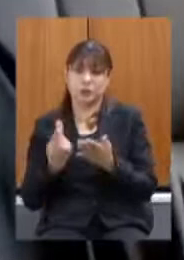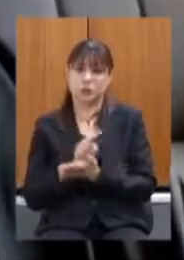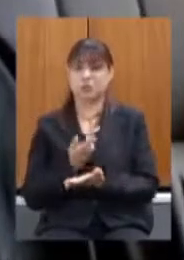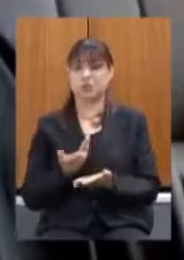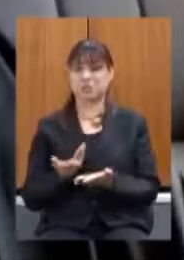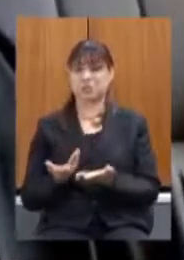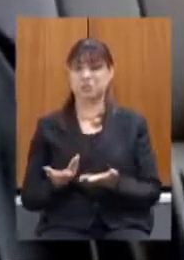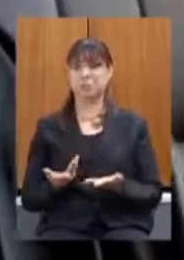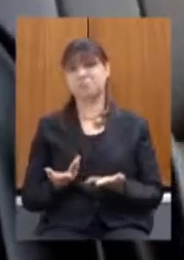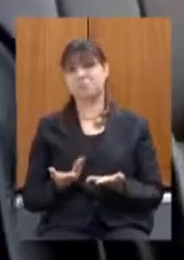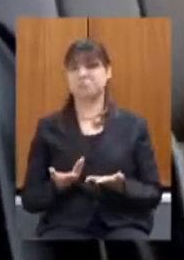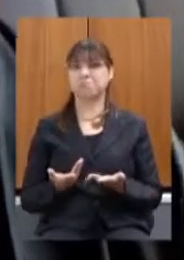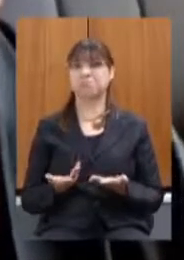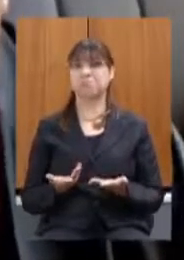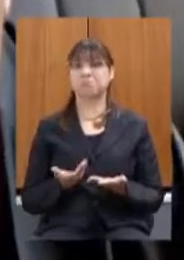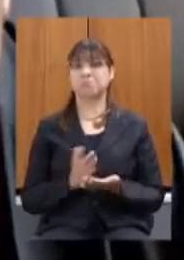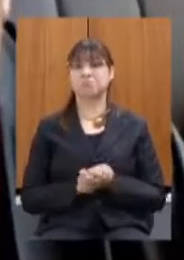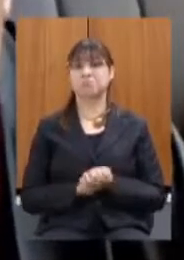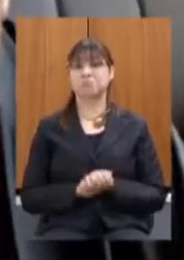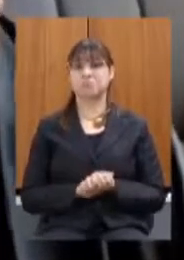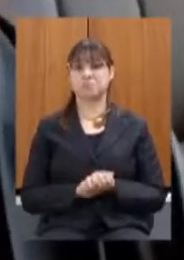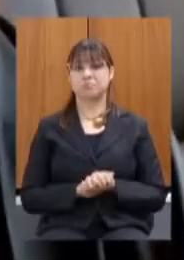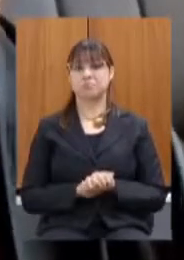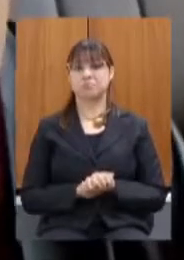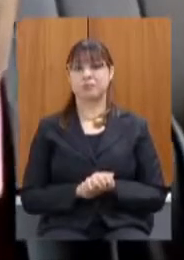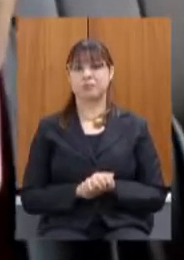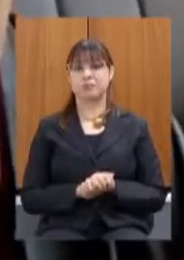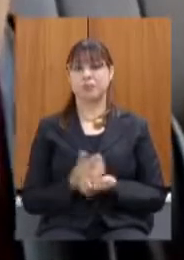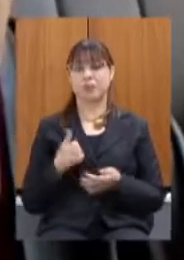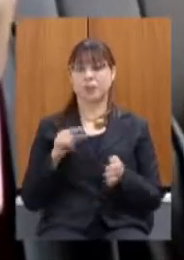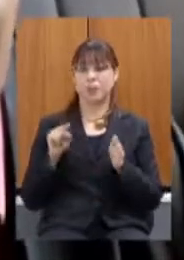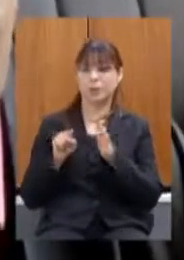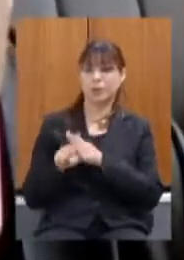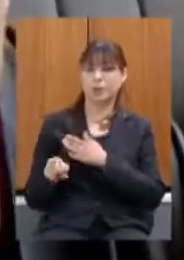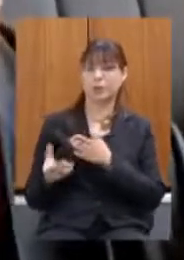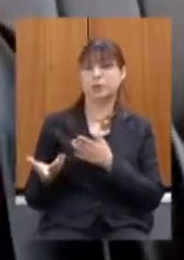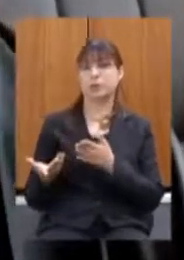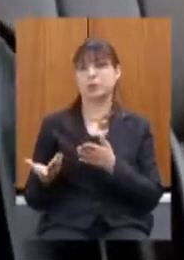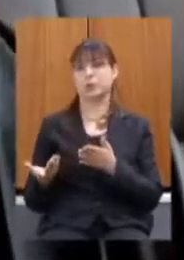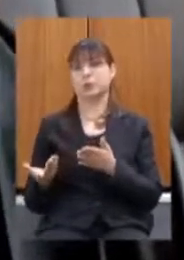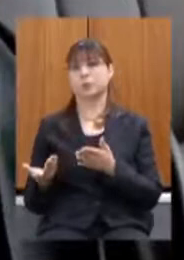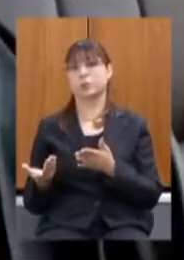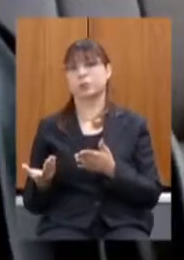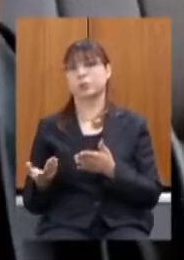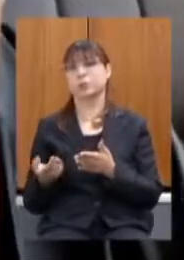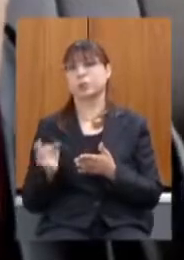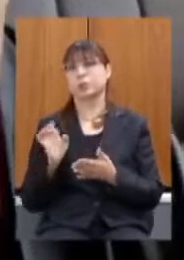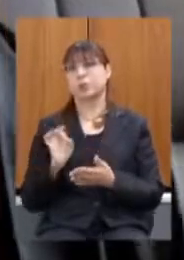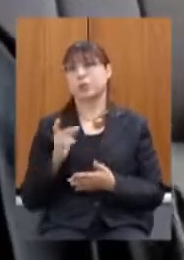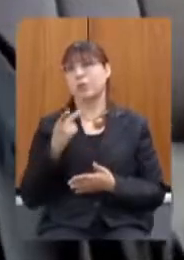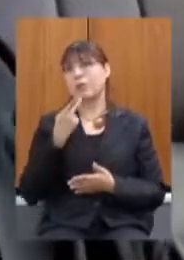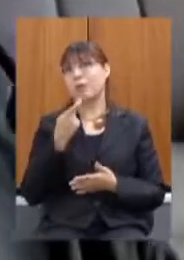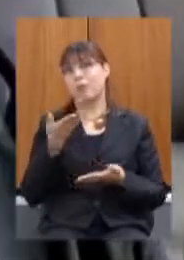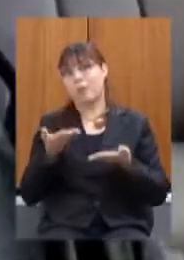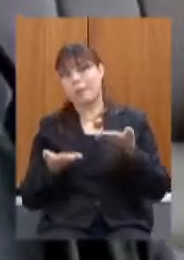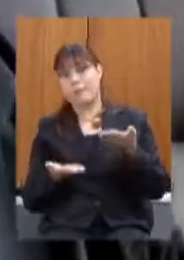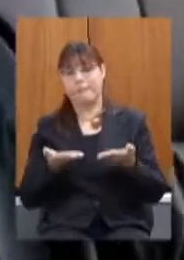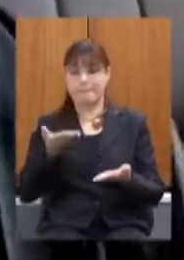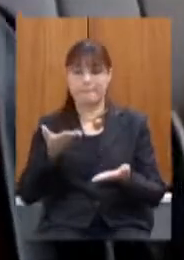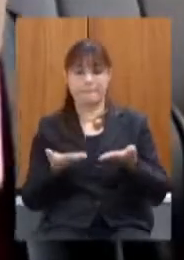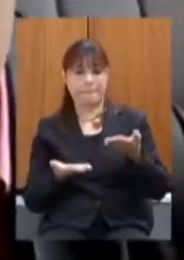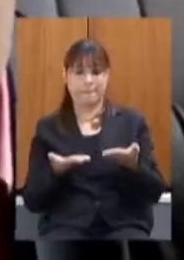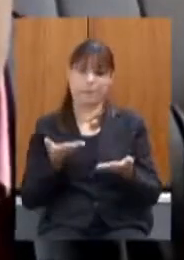e eu pergunto isso para não só para fazer digamos o balanço daquilo que passou